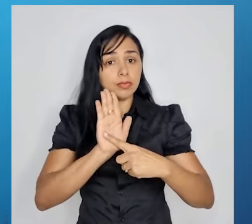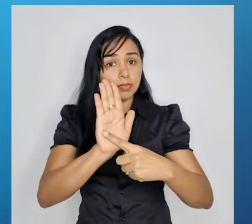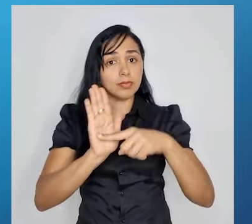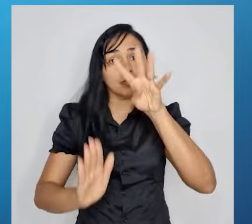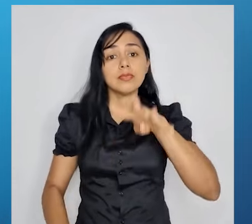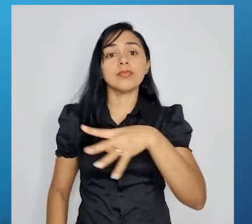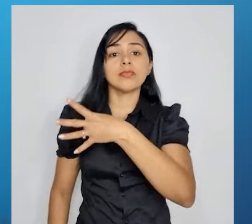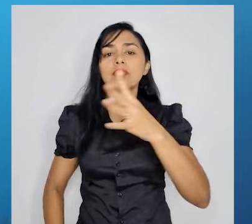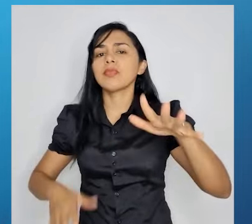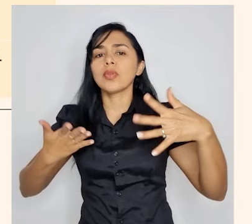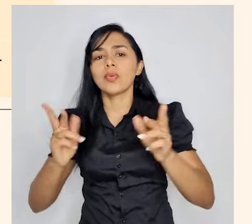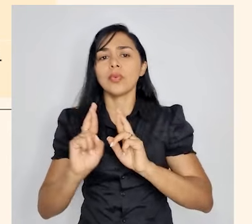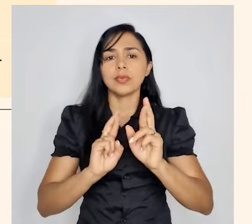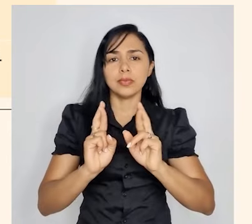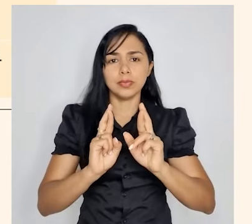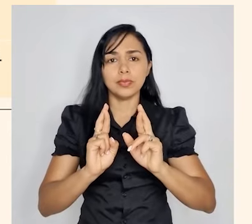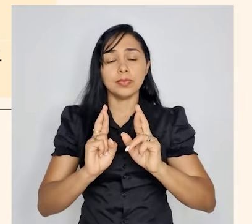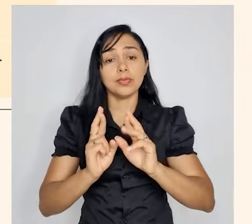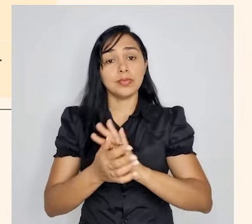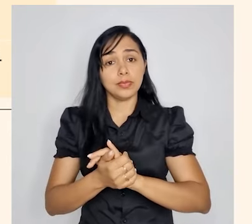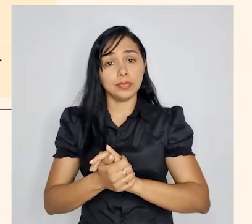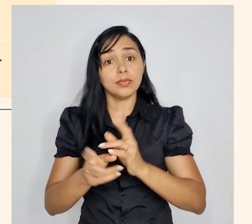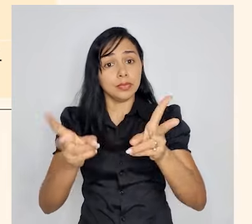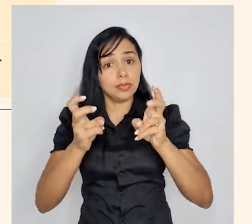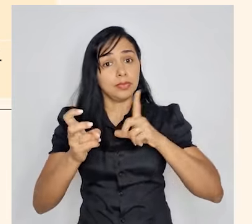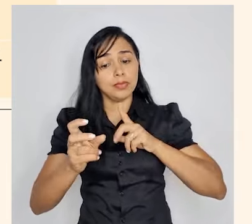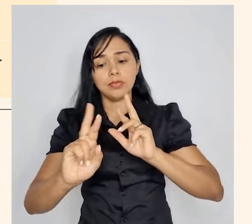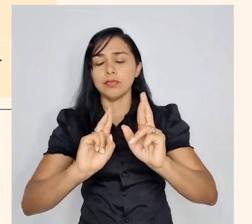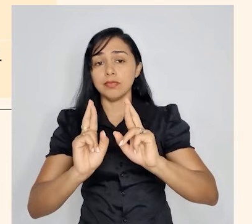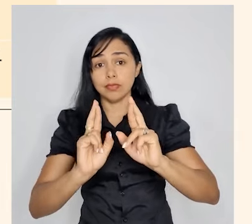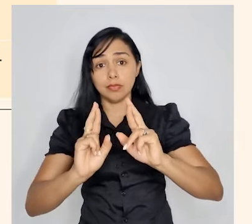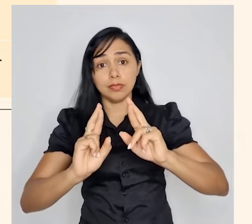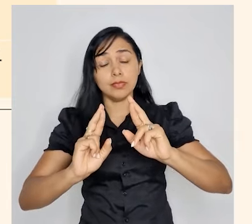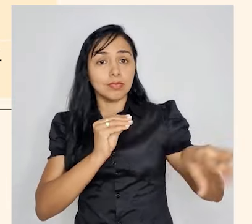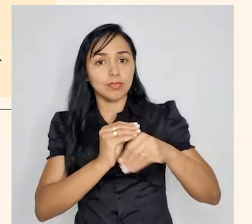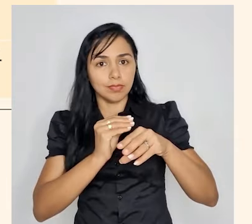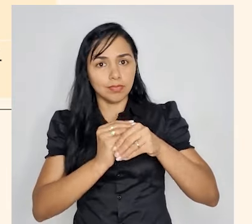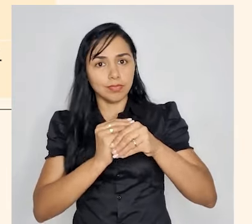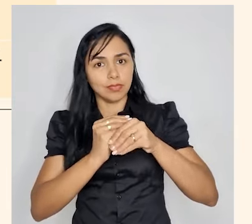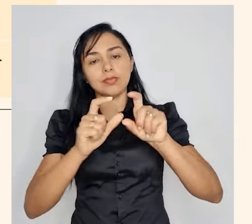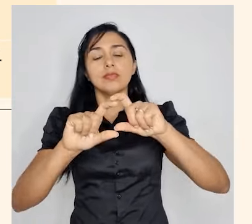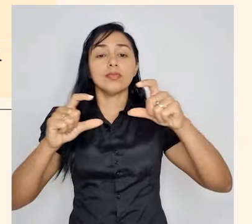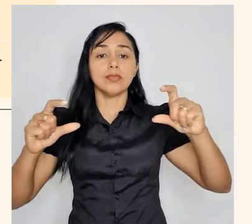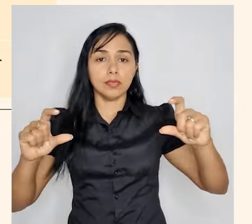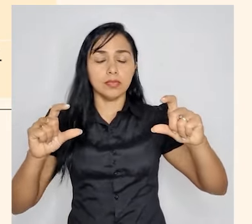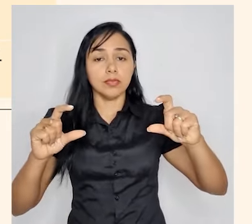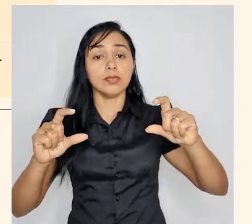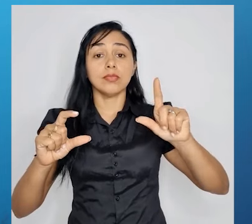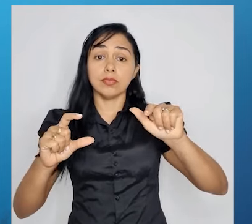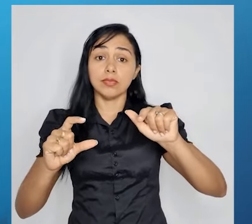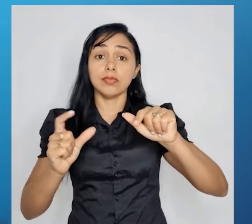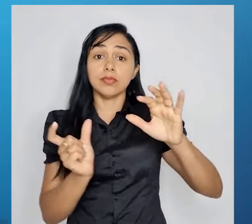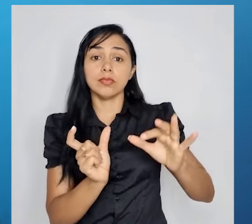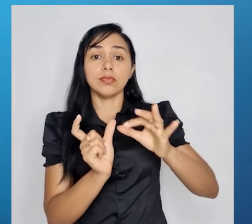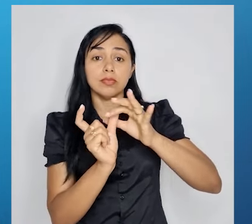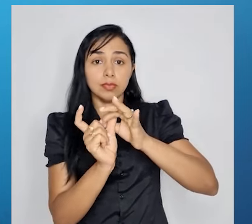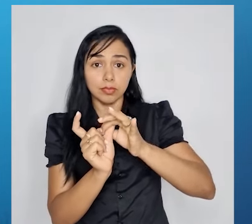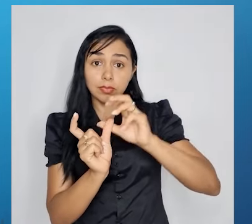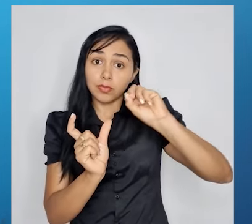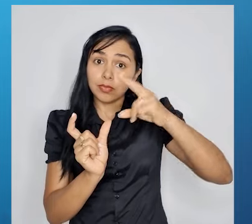relações são essas. Uma relação de soma ou adição. São as conjunções ou locuções